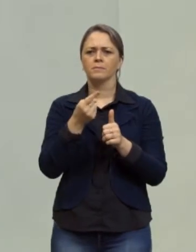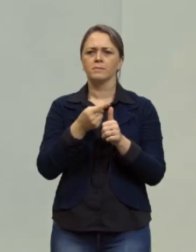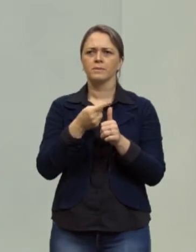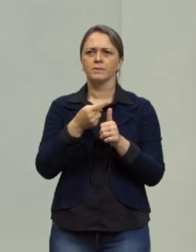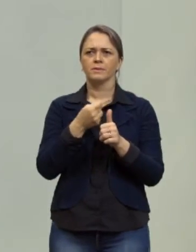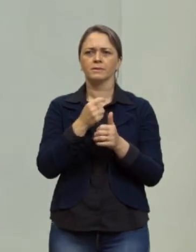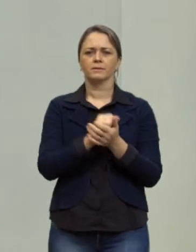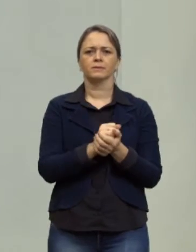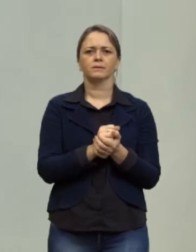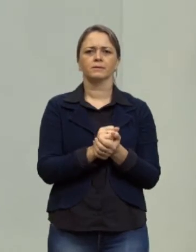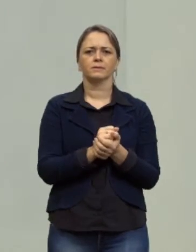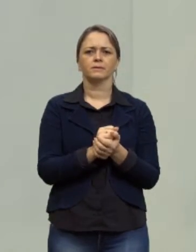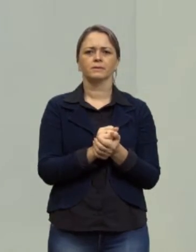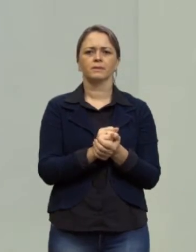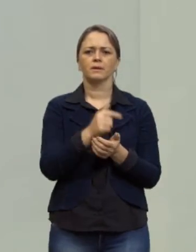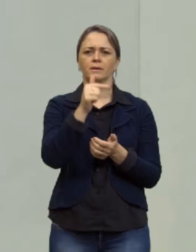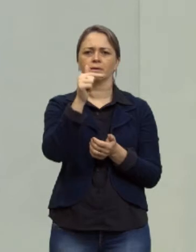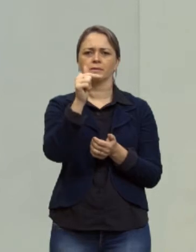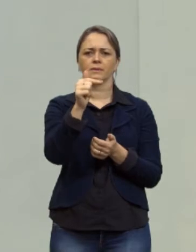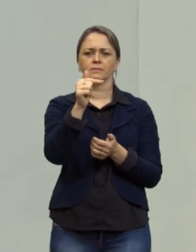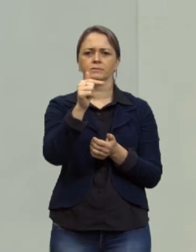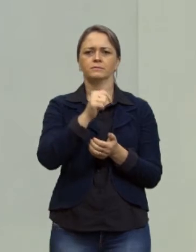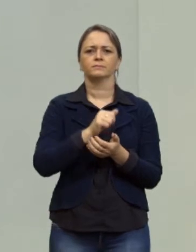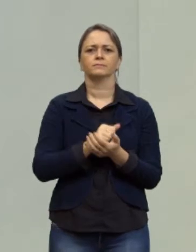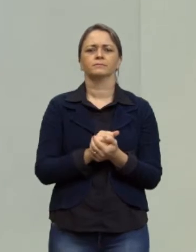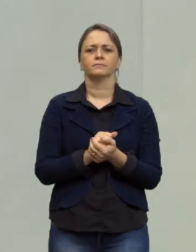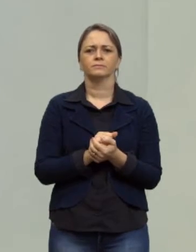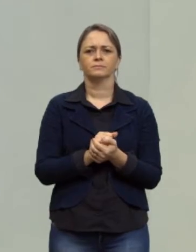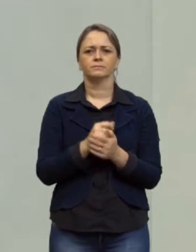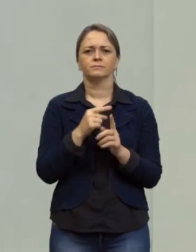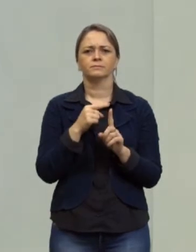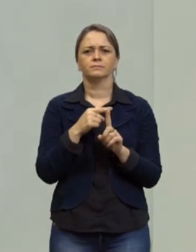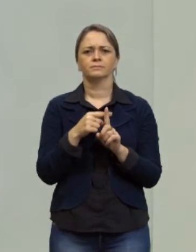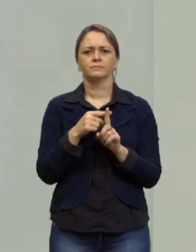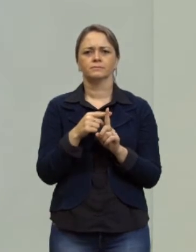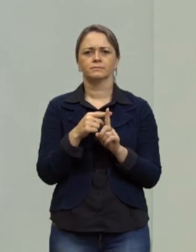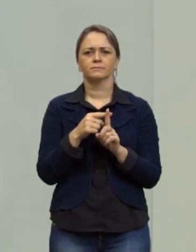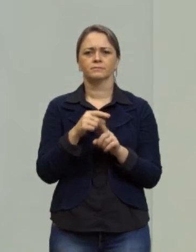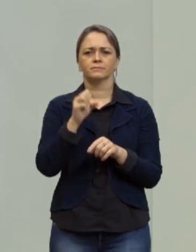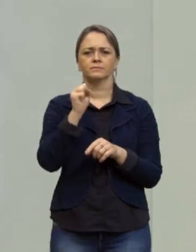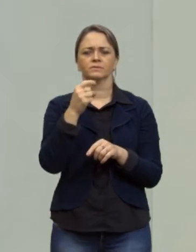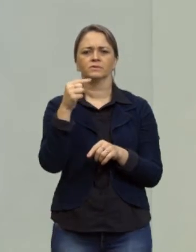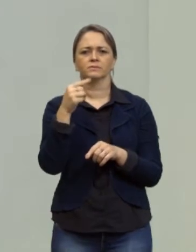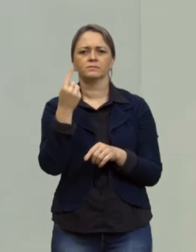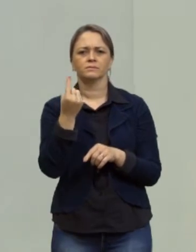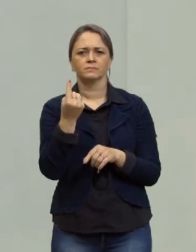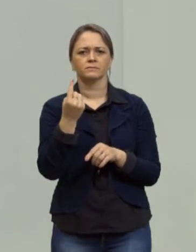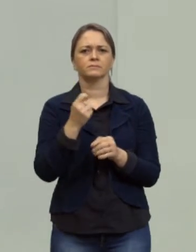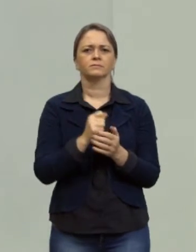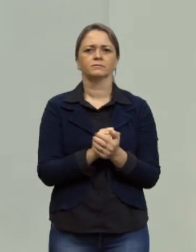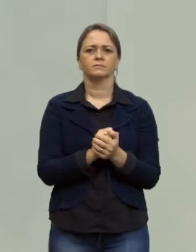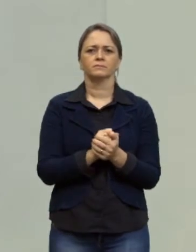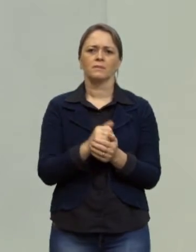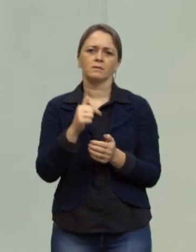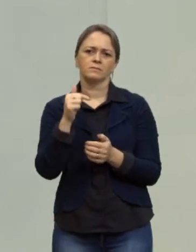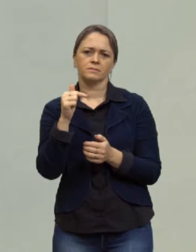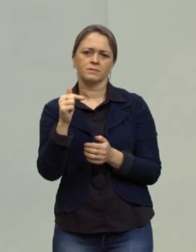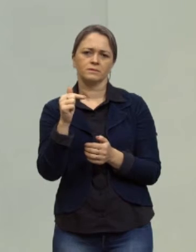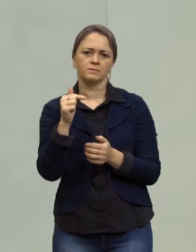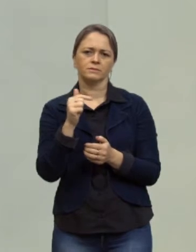O nosso primeiro termo é sete mais oito menos um oito menos um